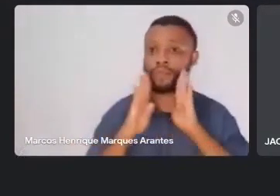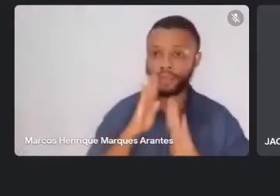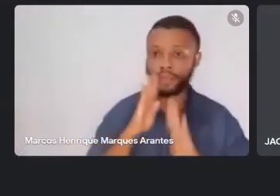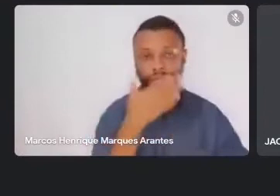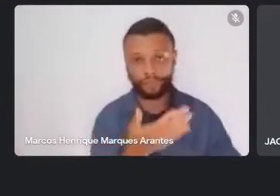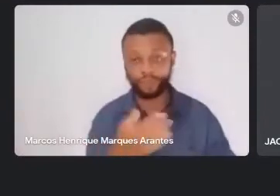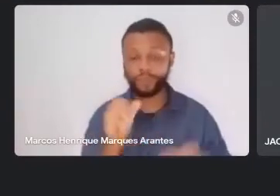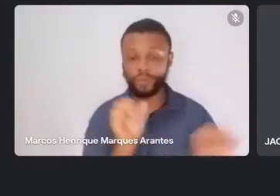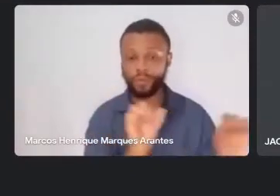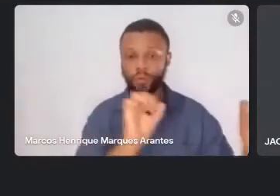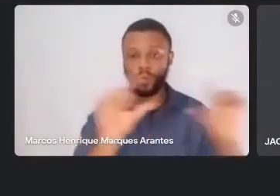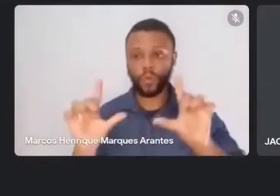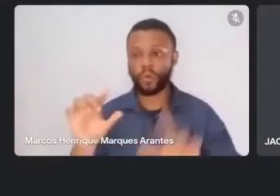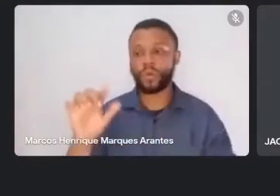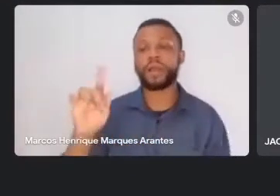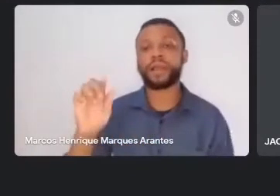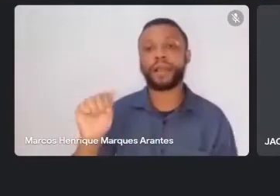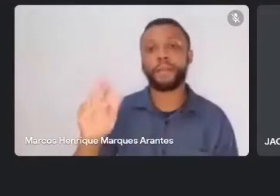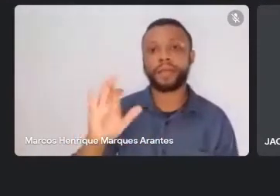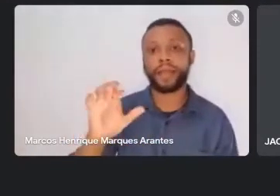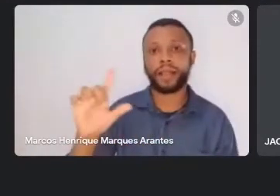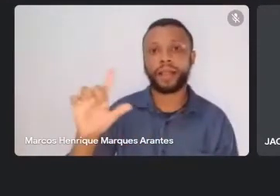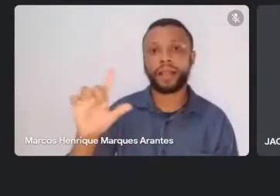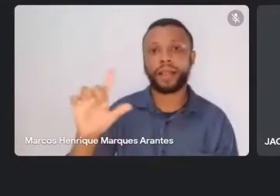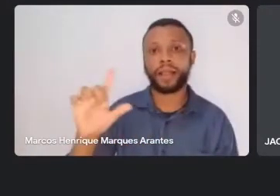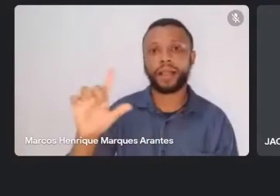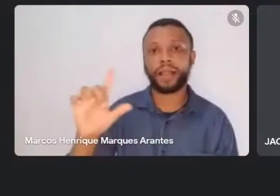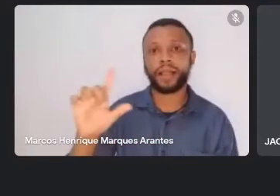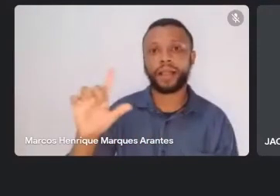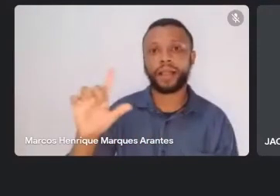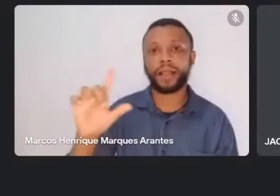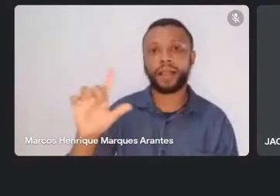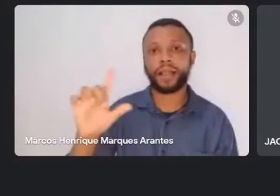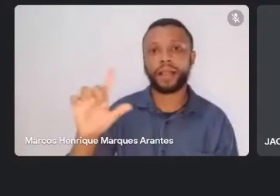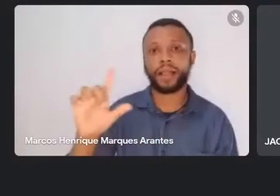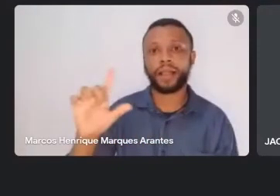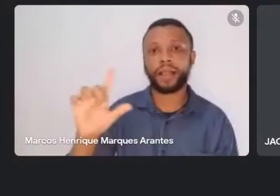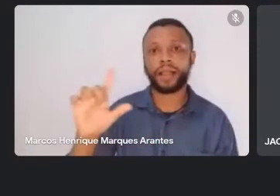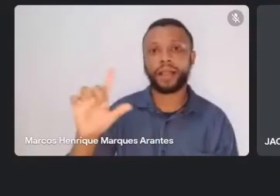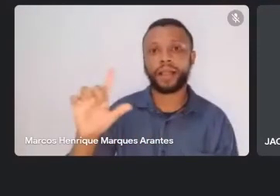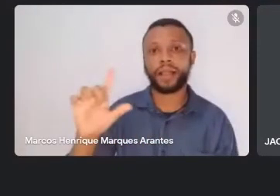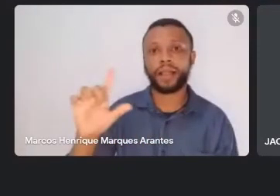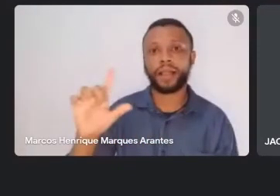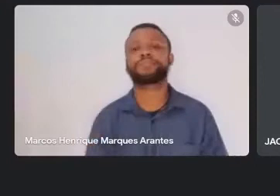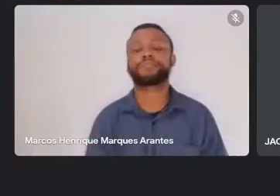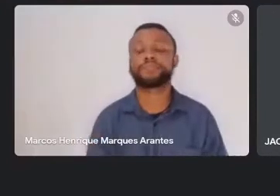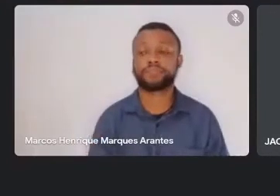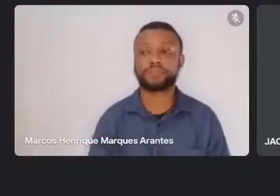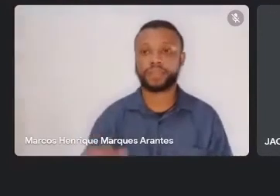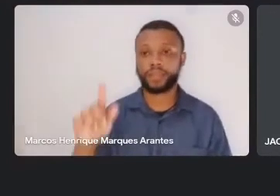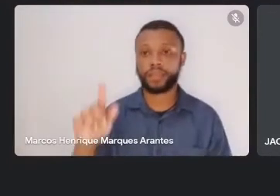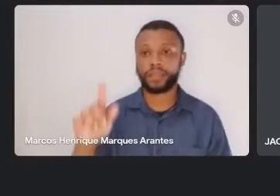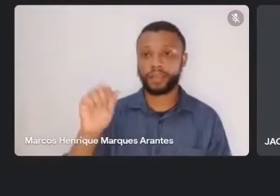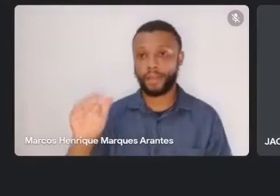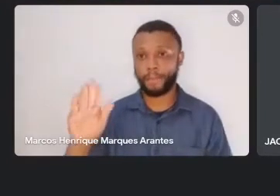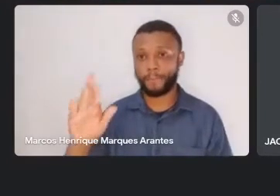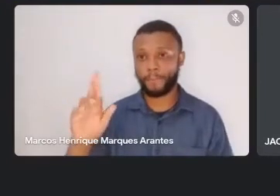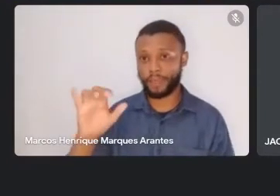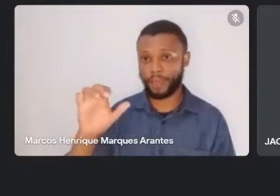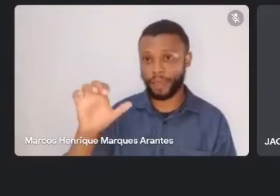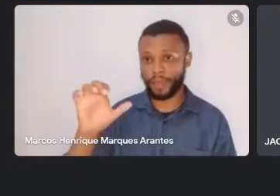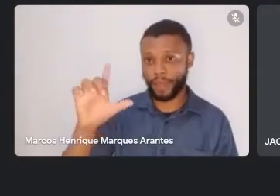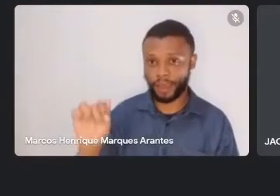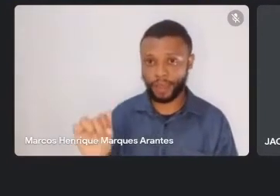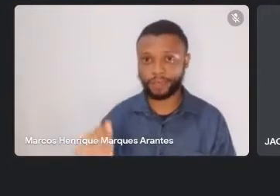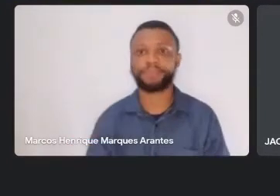sua câmera e falar com os nossos amigos? Gabriela? Gabriela? Opa! Posso?